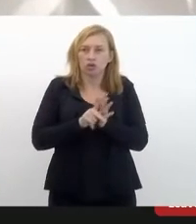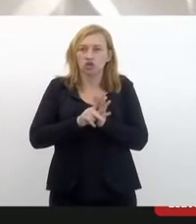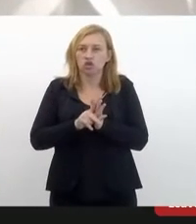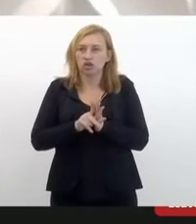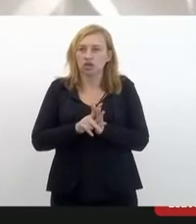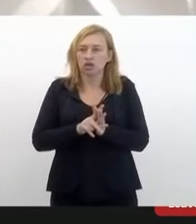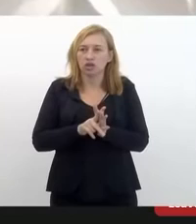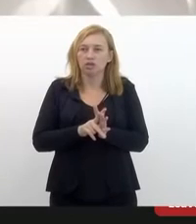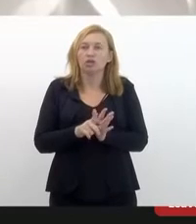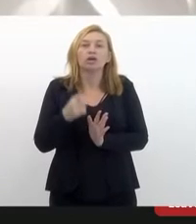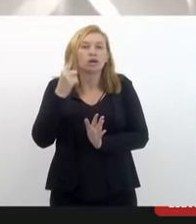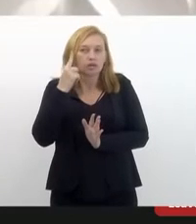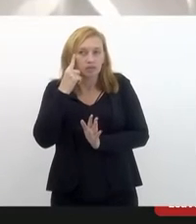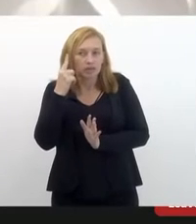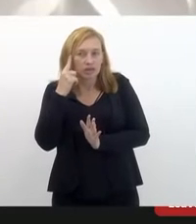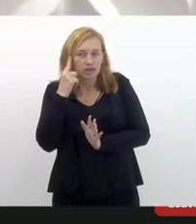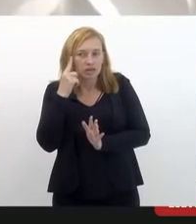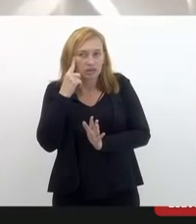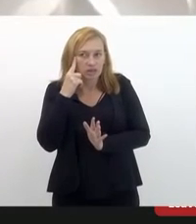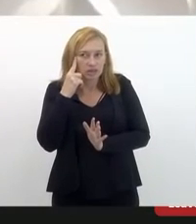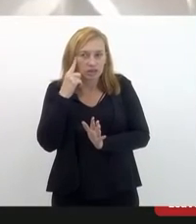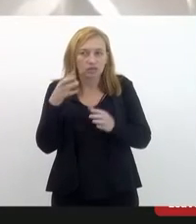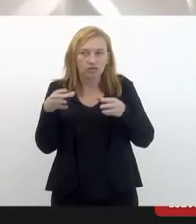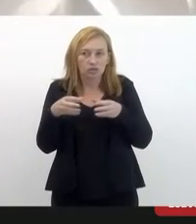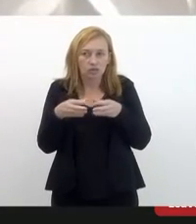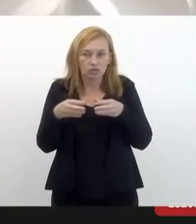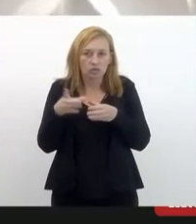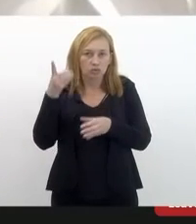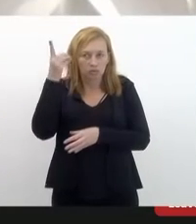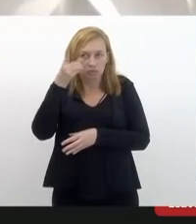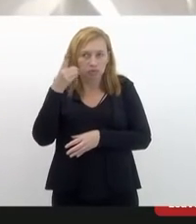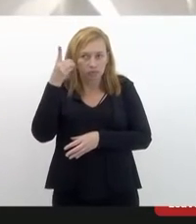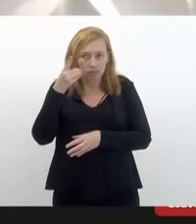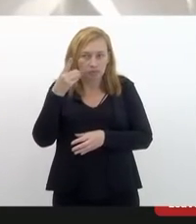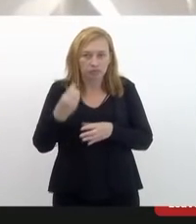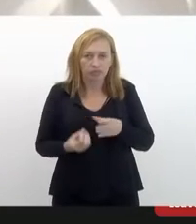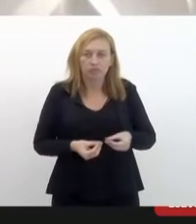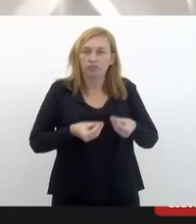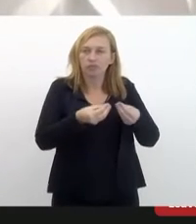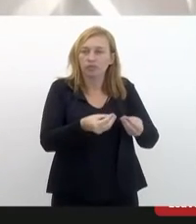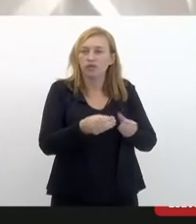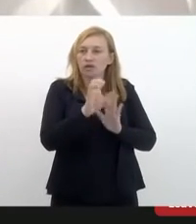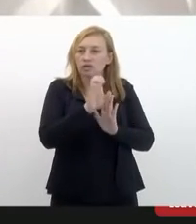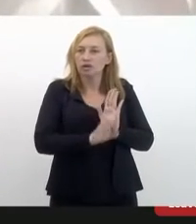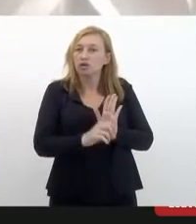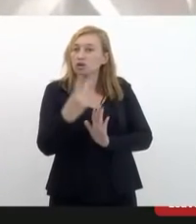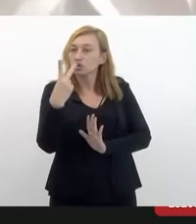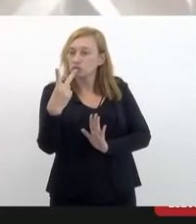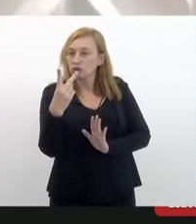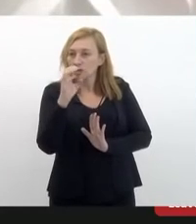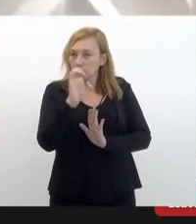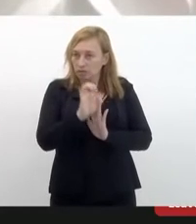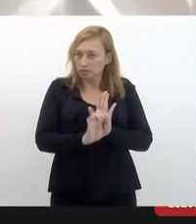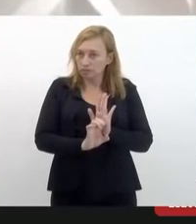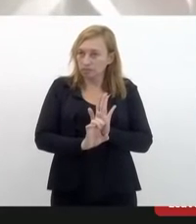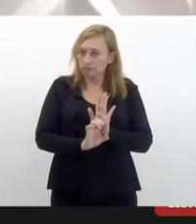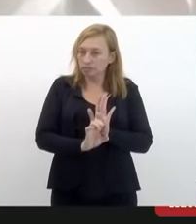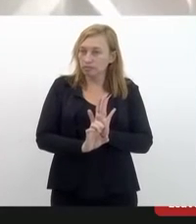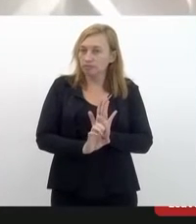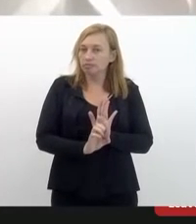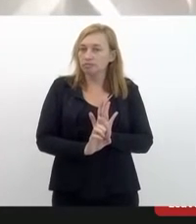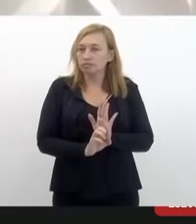É assim que pensa o parlamentar que oferece uma emenda. E duas emendas, elas